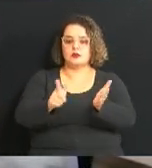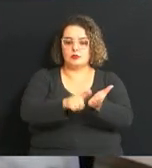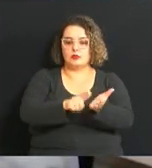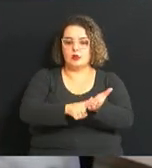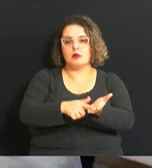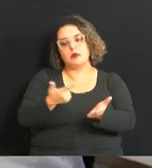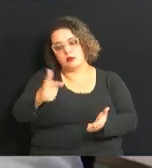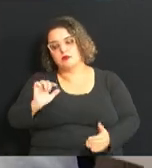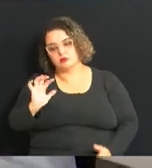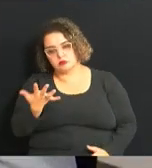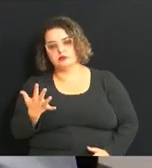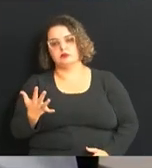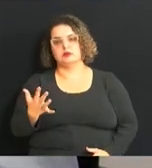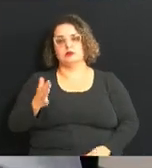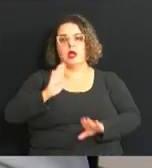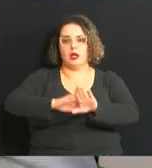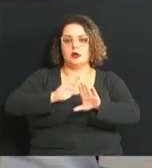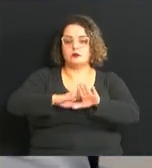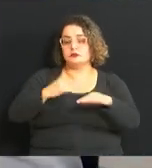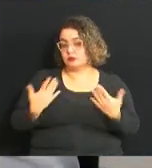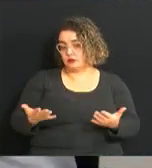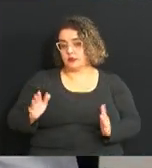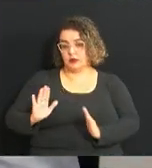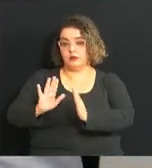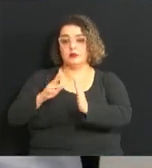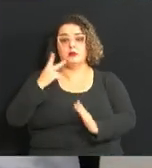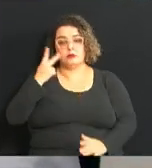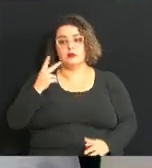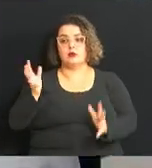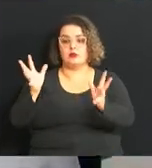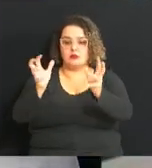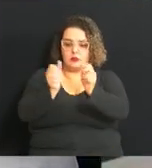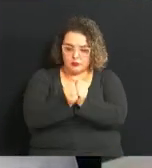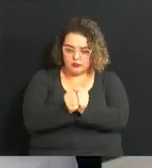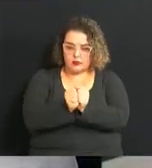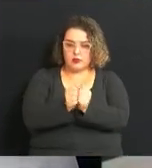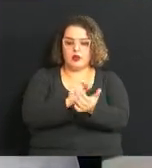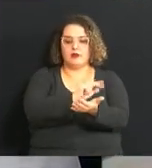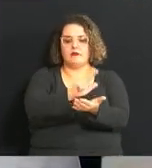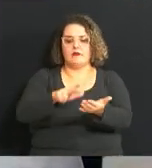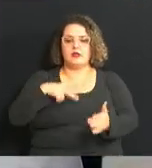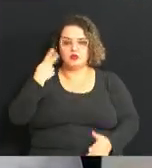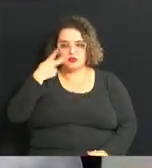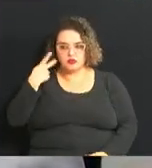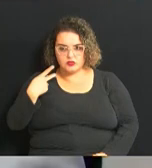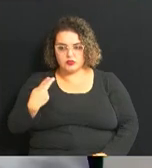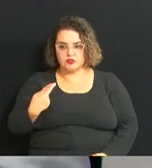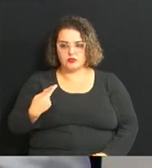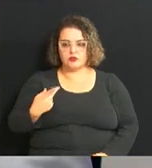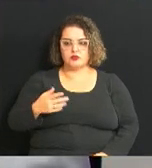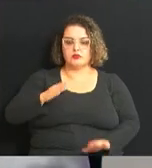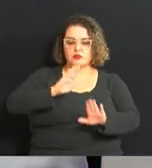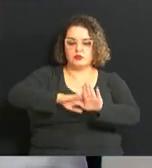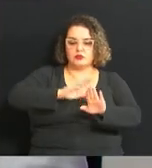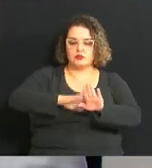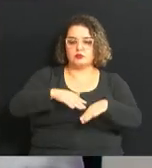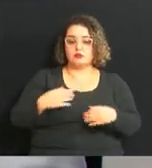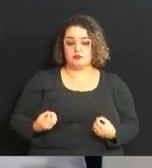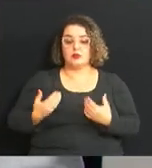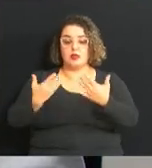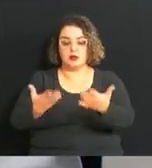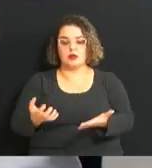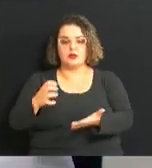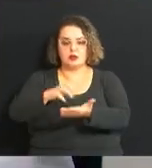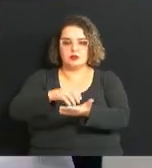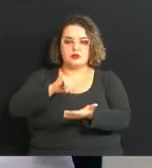eu acho que é muito importante essa frente parlamentar juntando aí vários vereadores numa função que é trazer o centro de